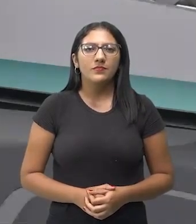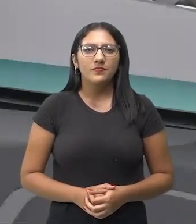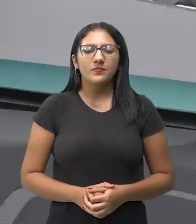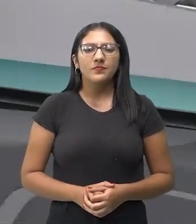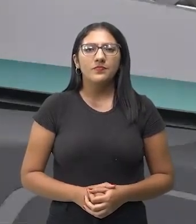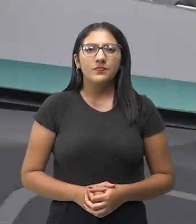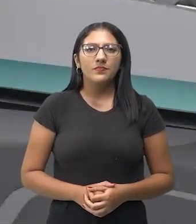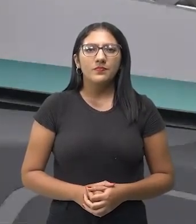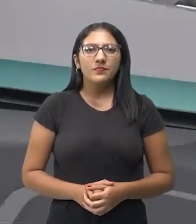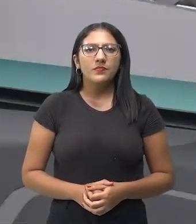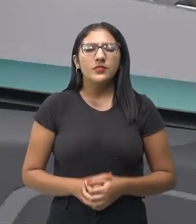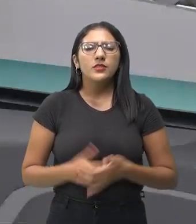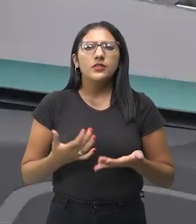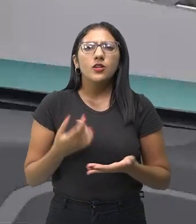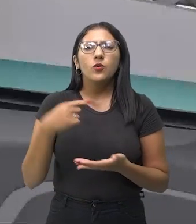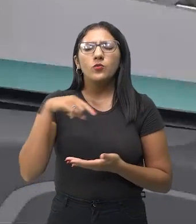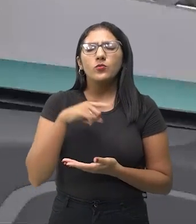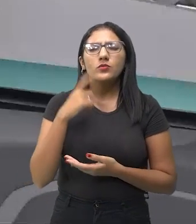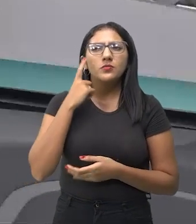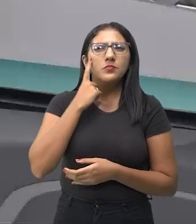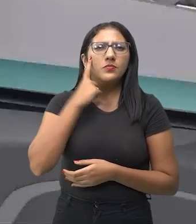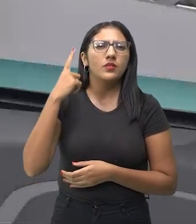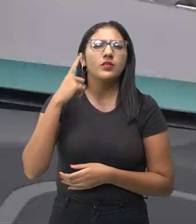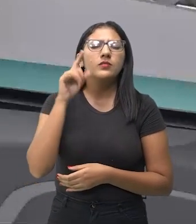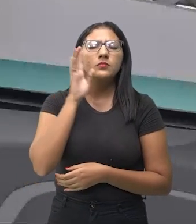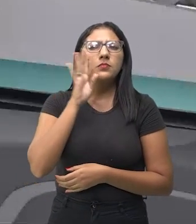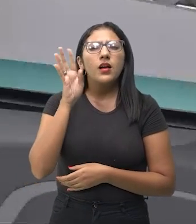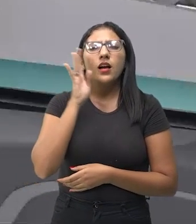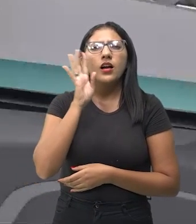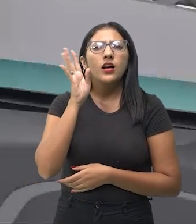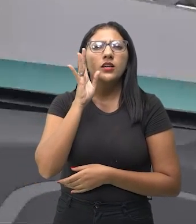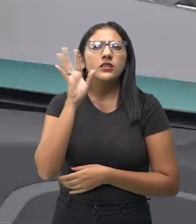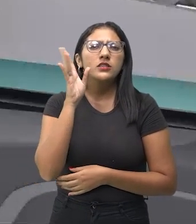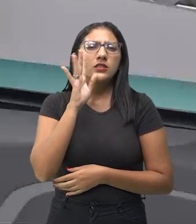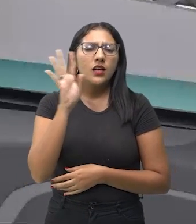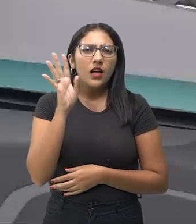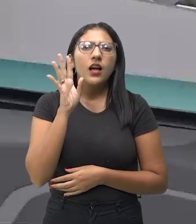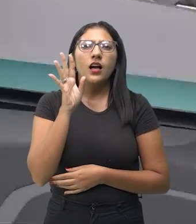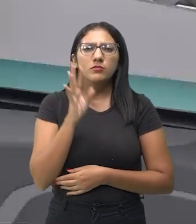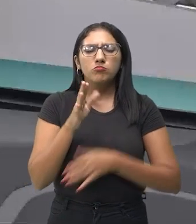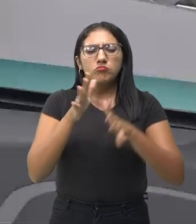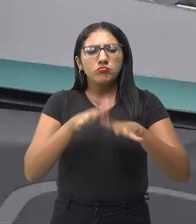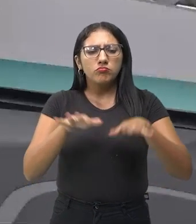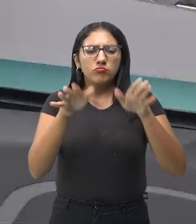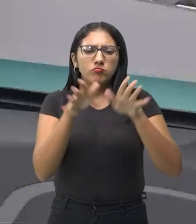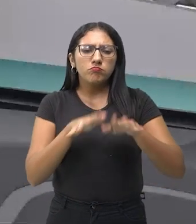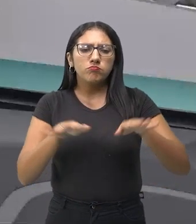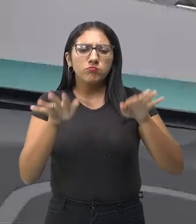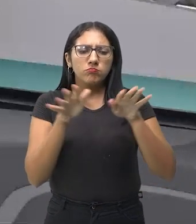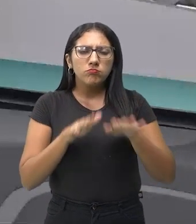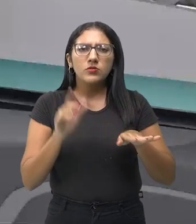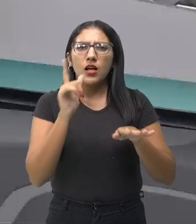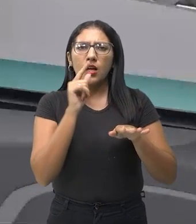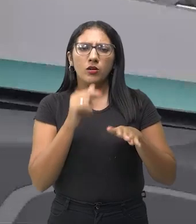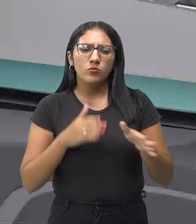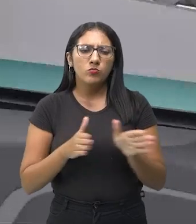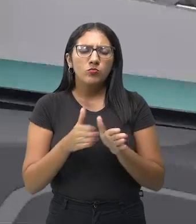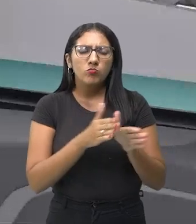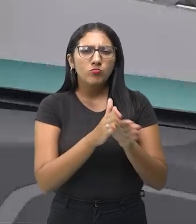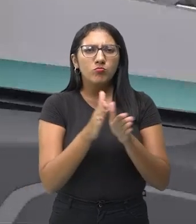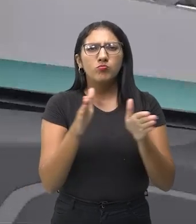Então, assim, imaginar, não é verdade? O som, já pensou os banzeiros do rio Amazonas, do rio